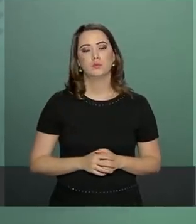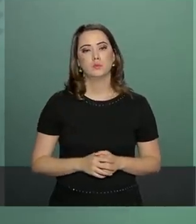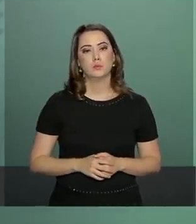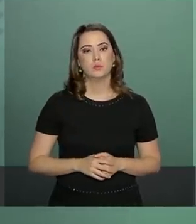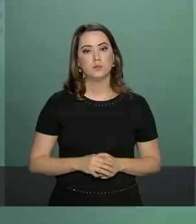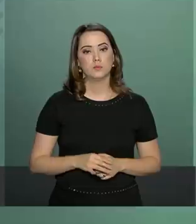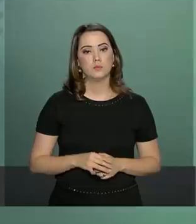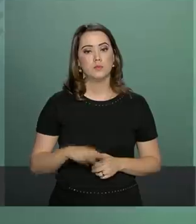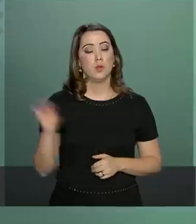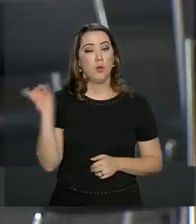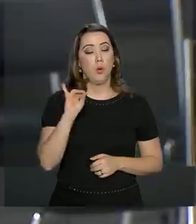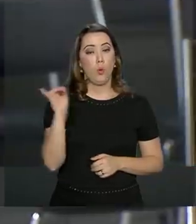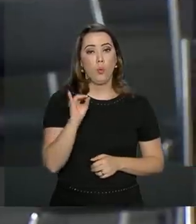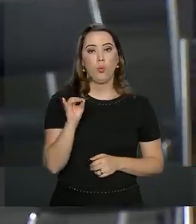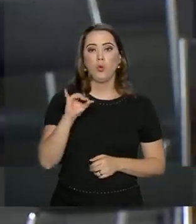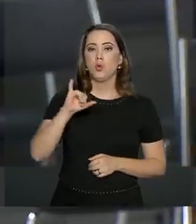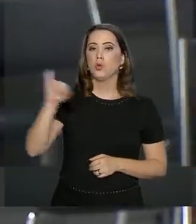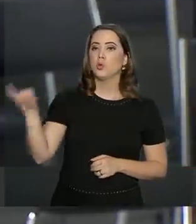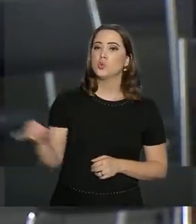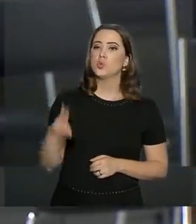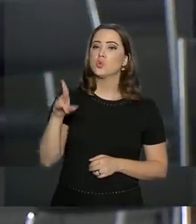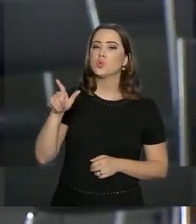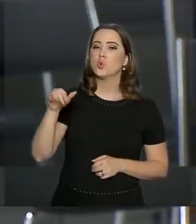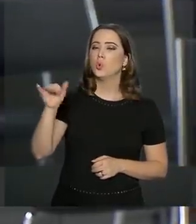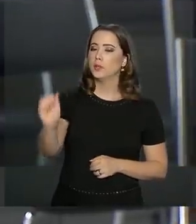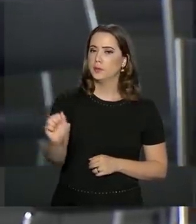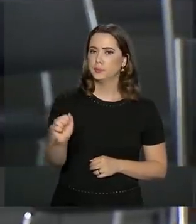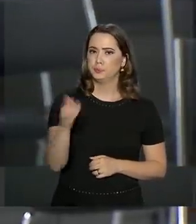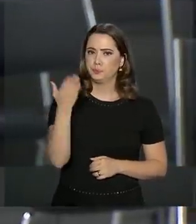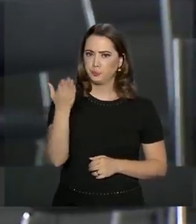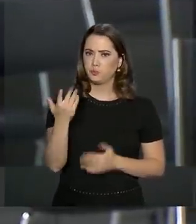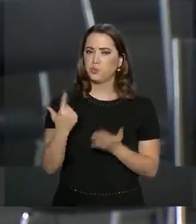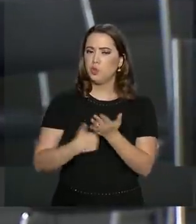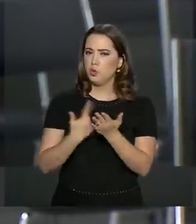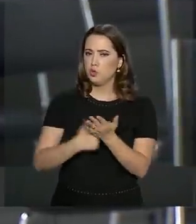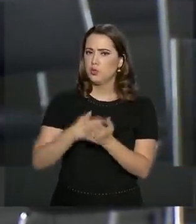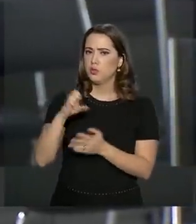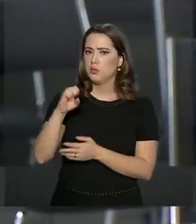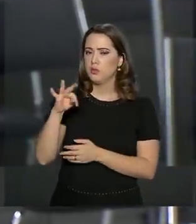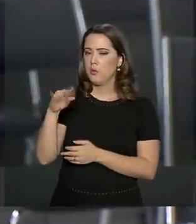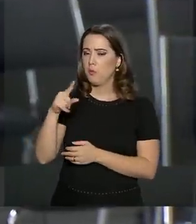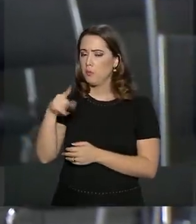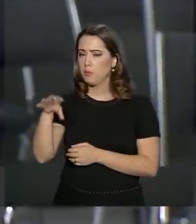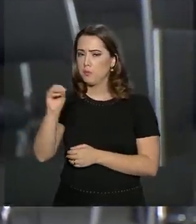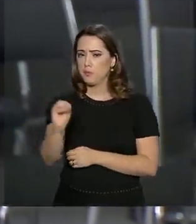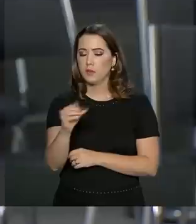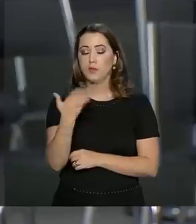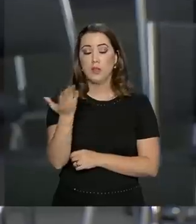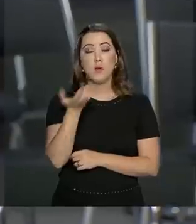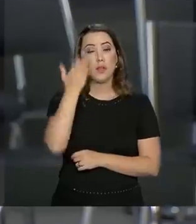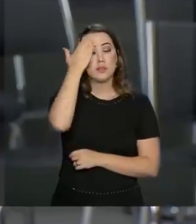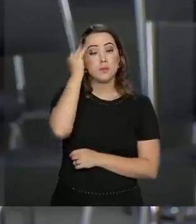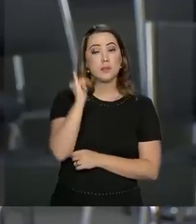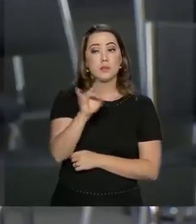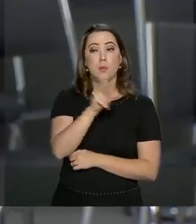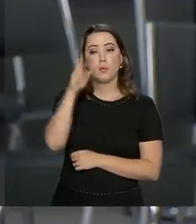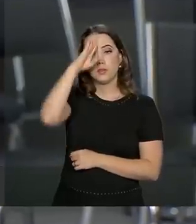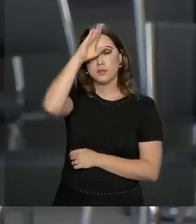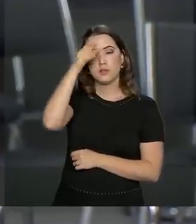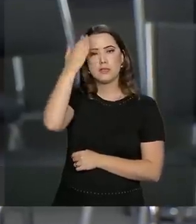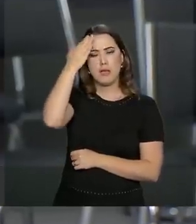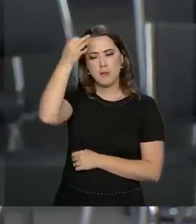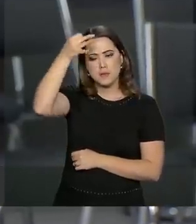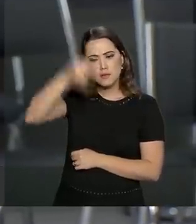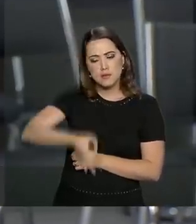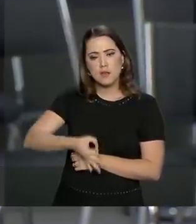Porta-voz, Júlia Lindger, do Estadão. Eu queria saber se o presidente, ele está convencido da necessidade da aprovação da